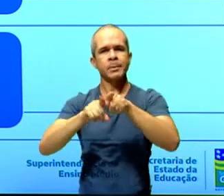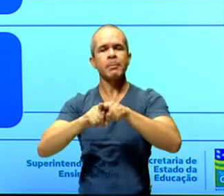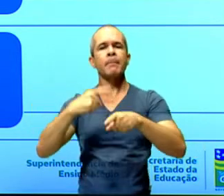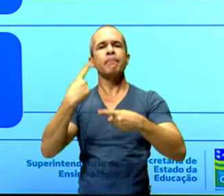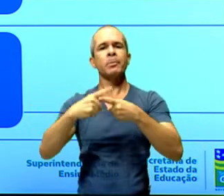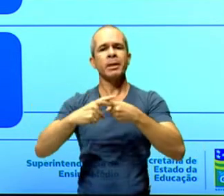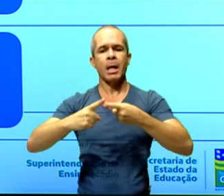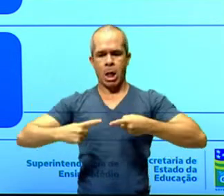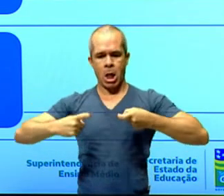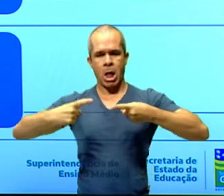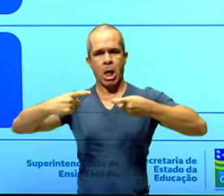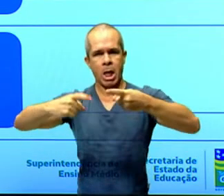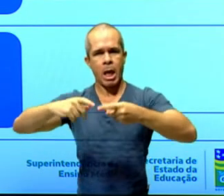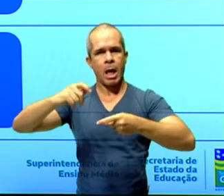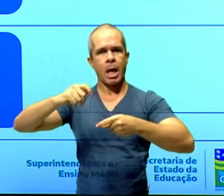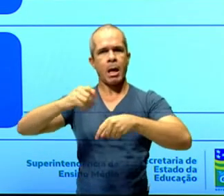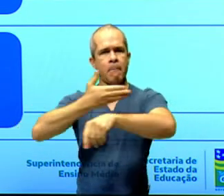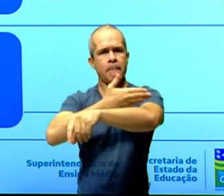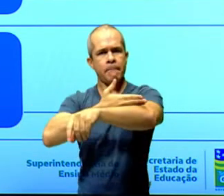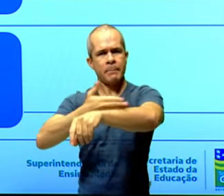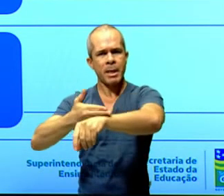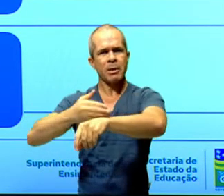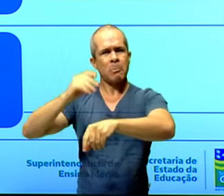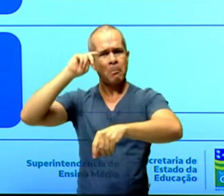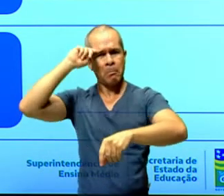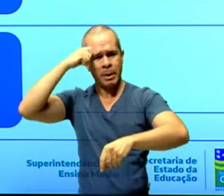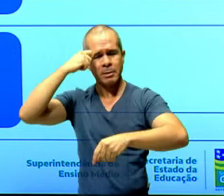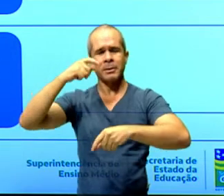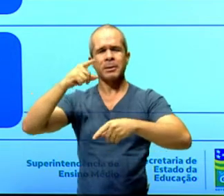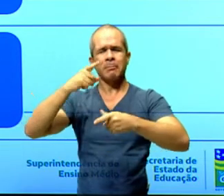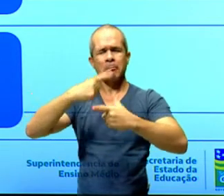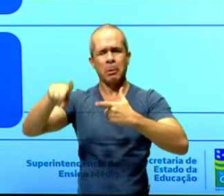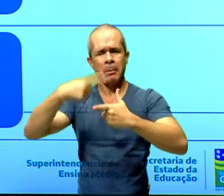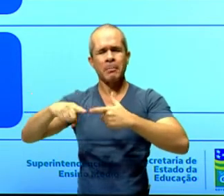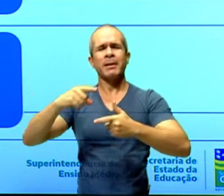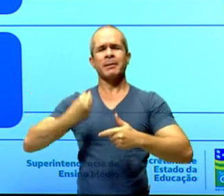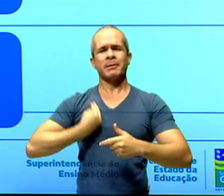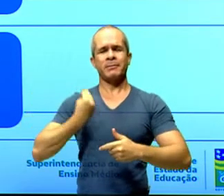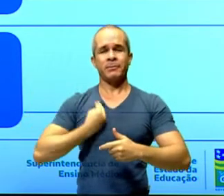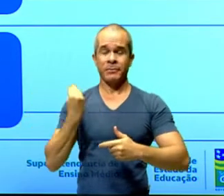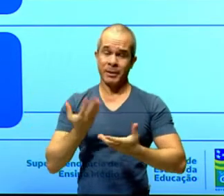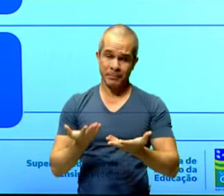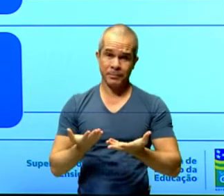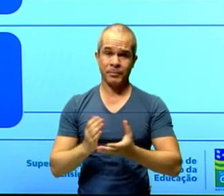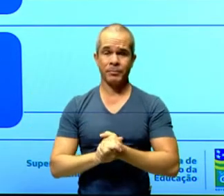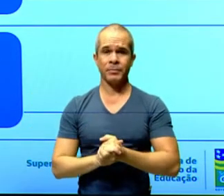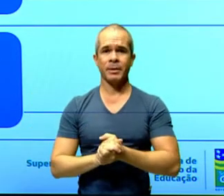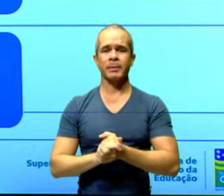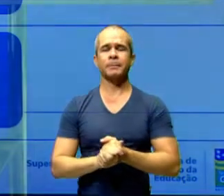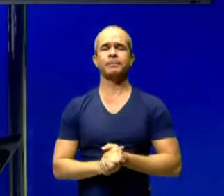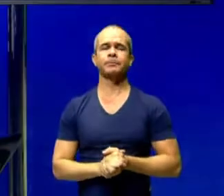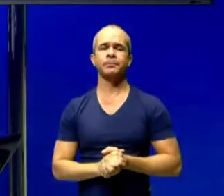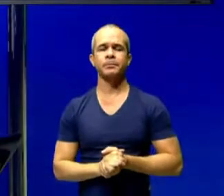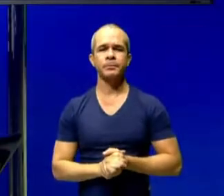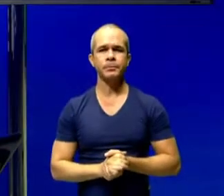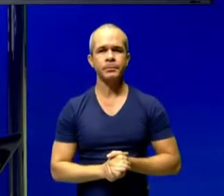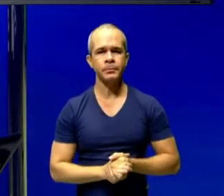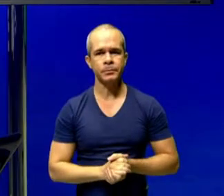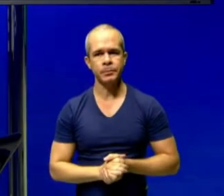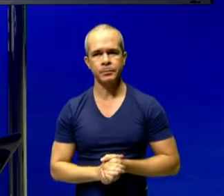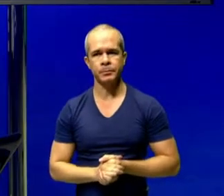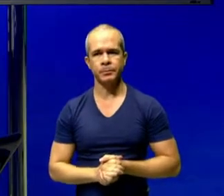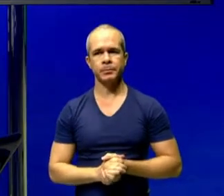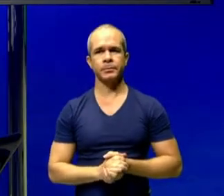étnicas, que deterioraram seriamente o padrão de vida por parte dos afroasiáticos. Tá certo?